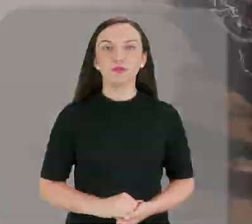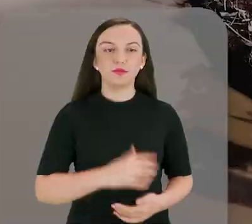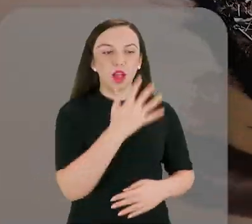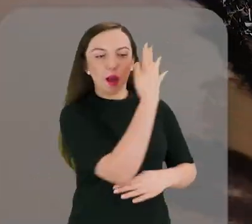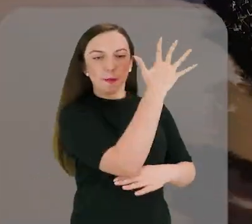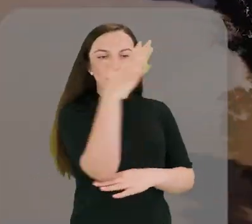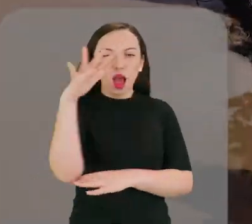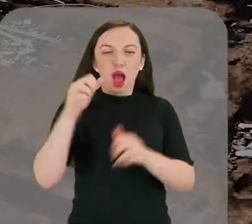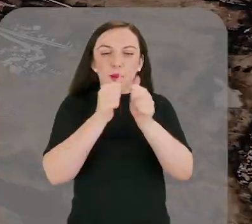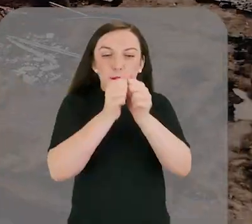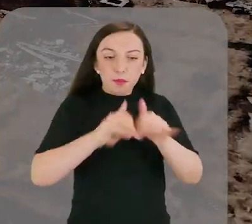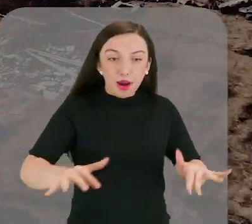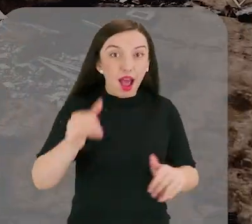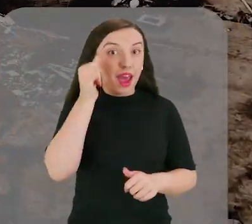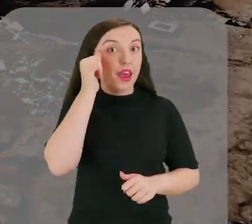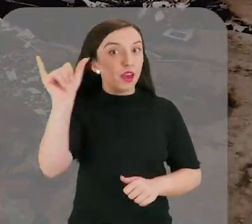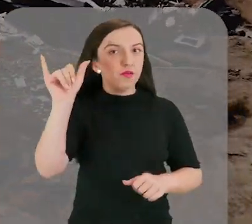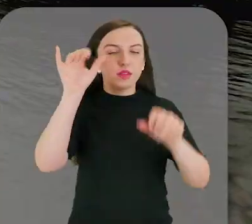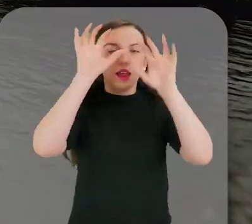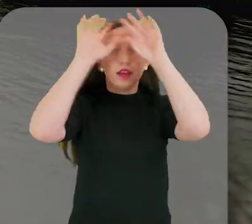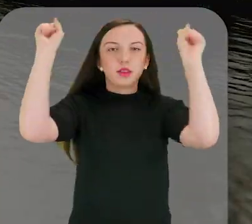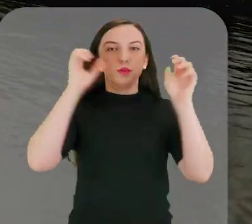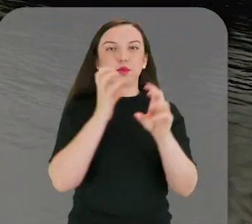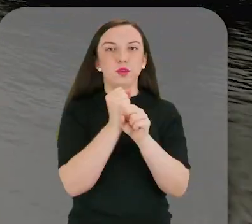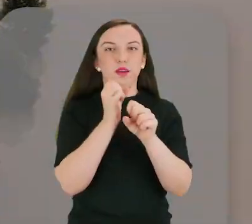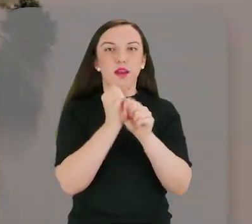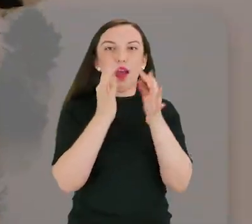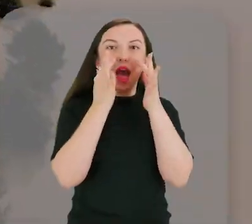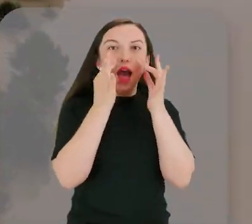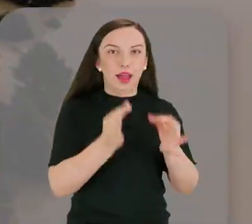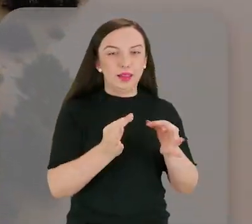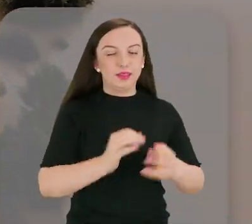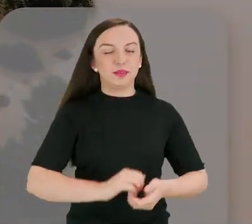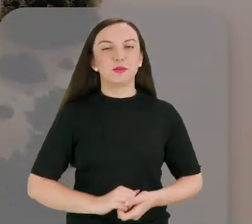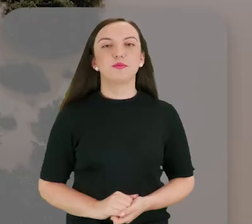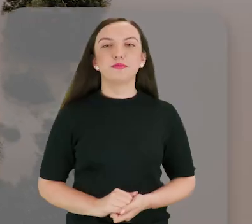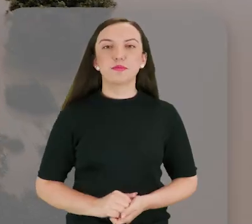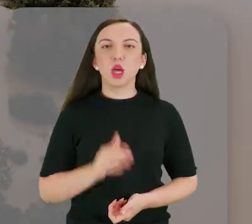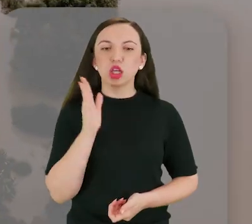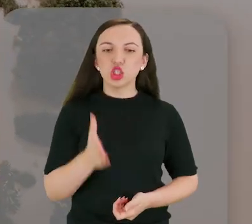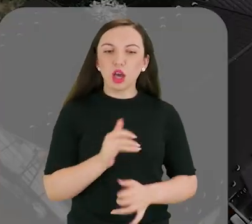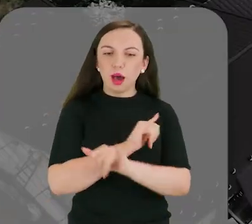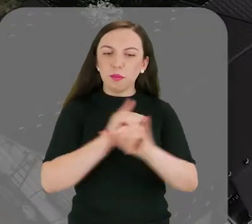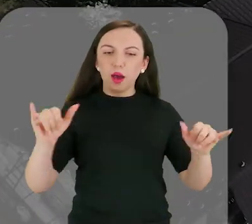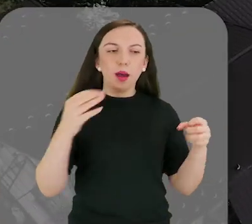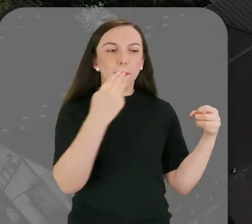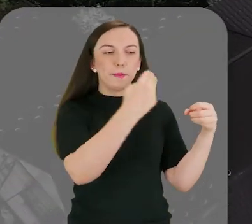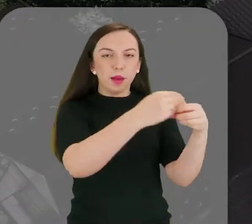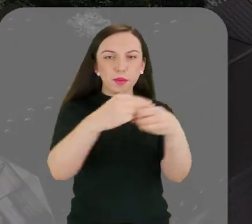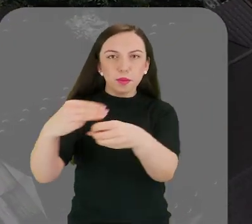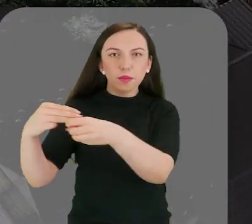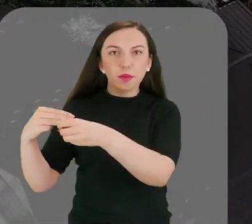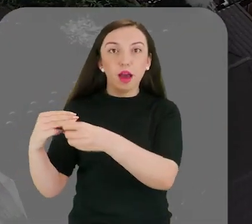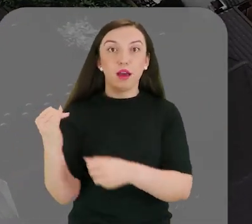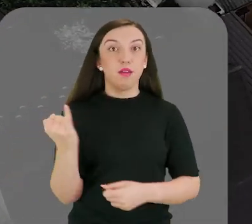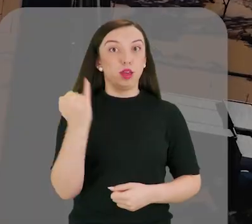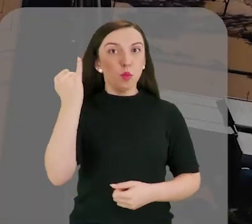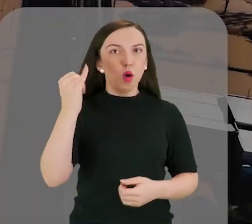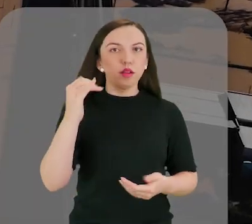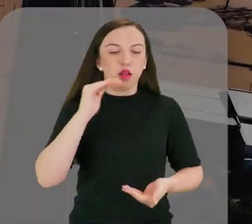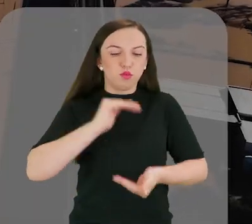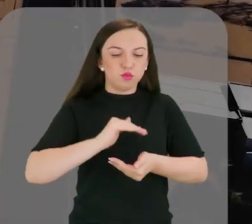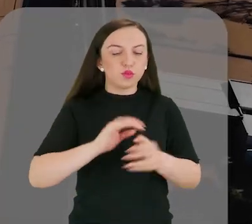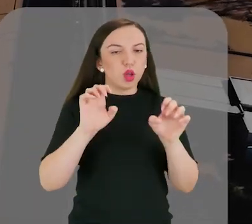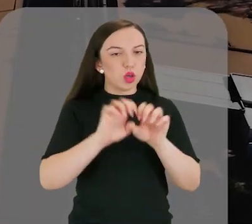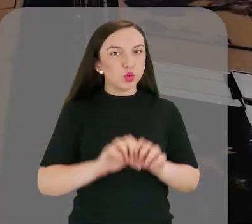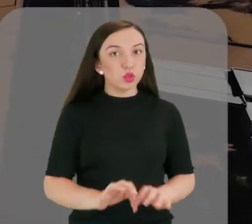A prevenção de desastres naturais é a preocupação do Tribunal de Contas de Santa Catarina. Os municípios já foram alertados